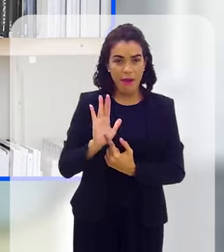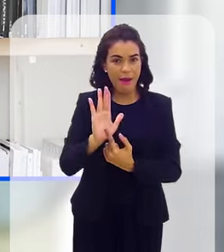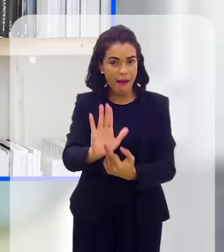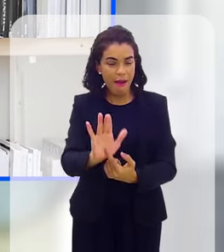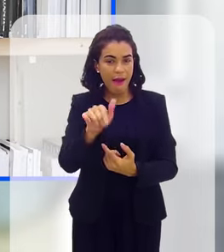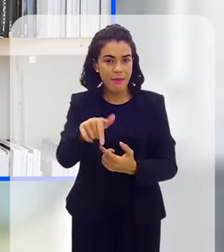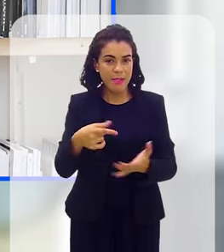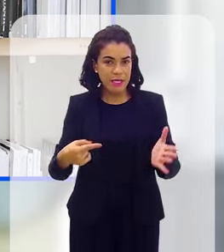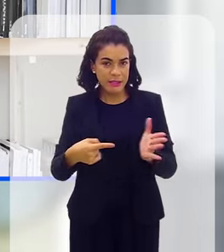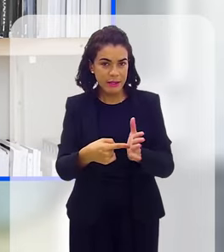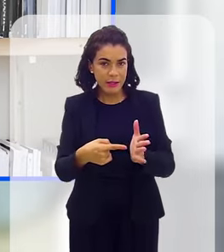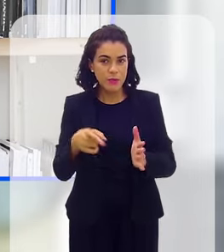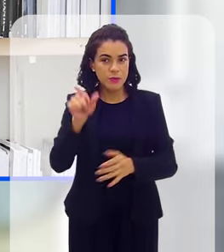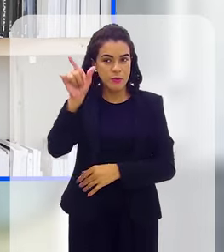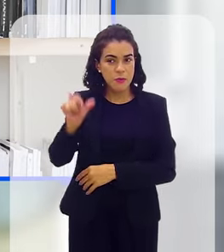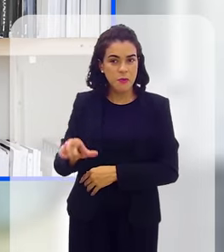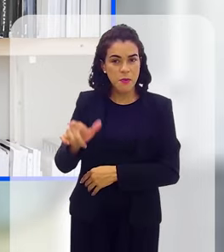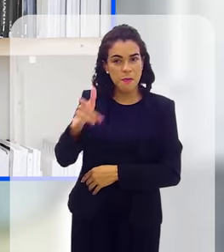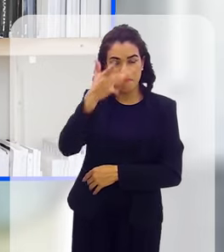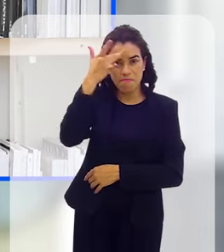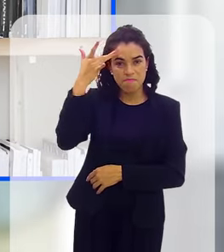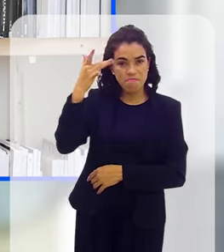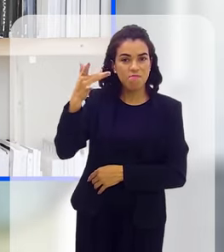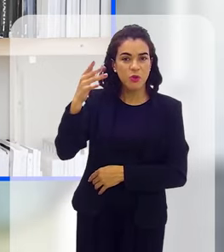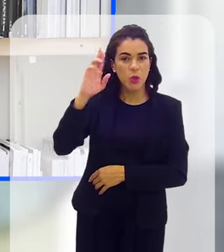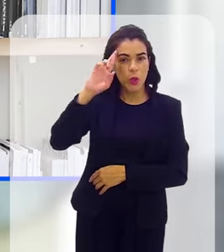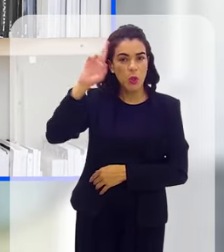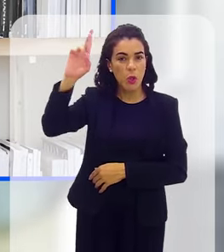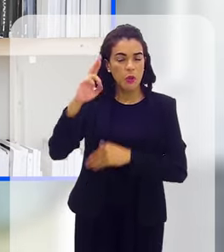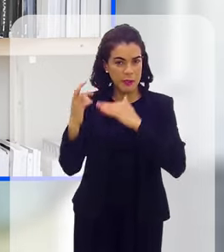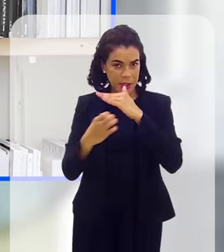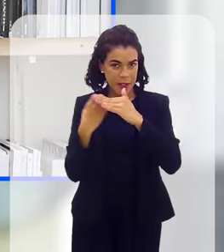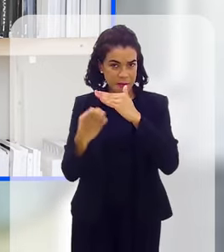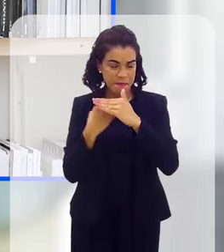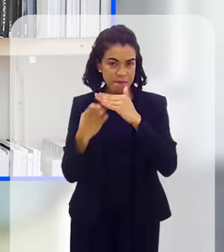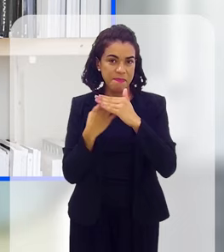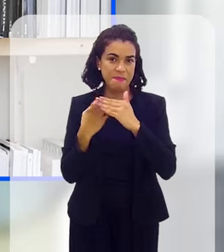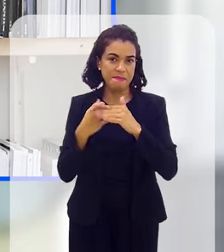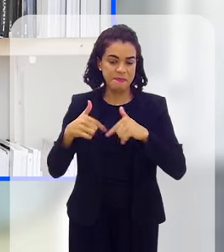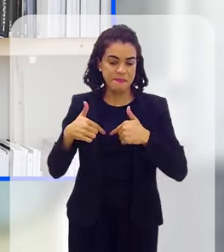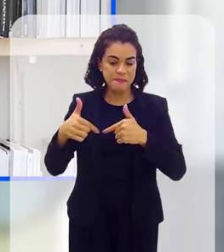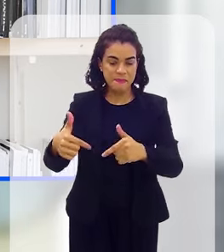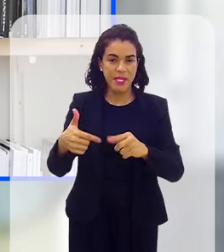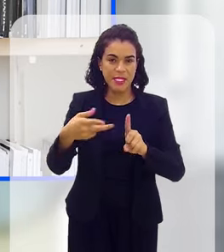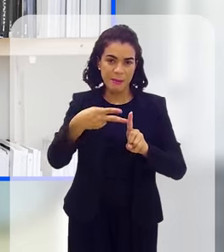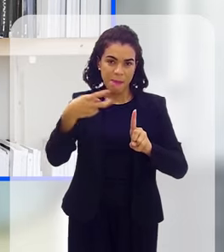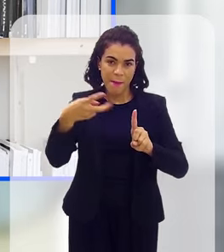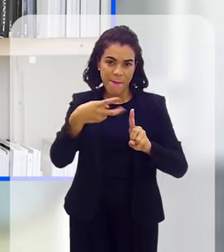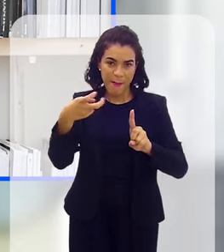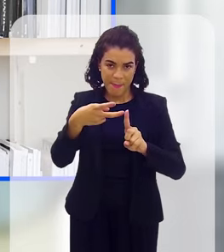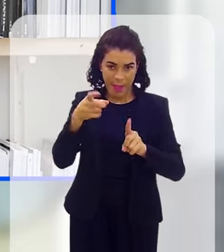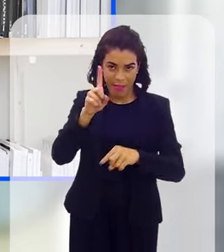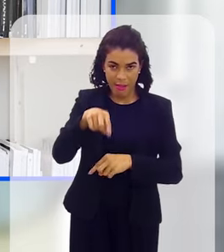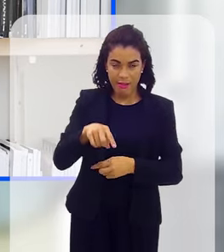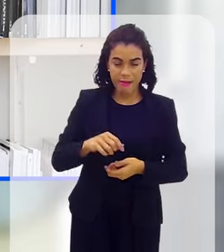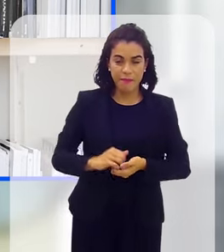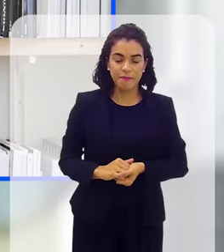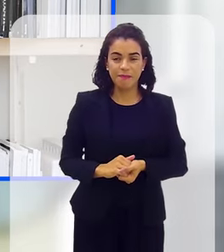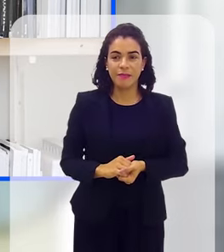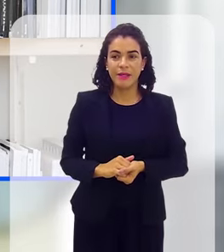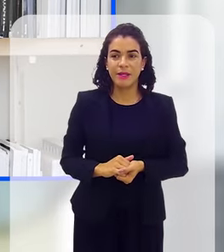denúncia àquele empregador que está praticando essa prática. Explica-me como é que funciona essa ocorrência, Fernanda,